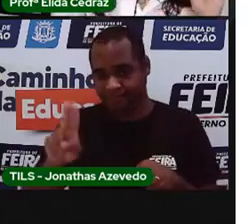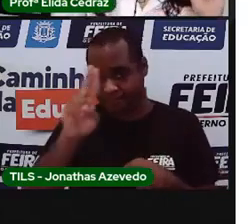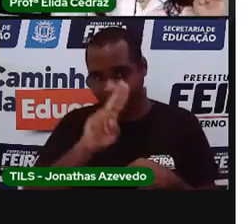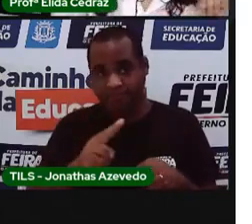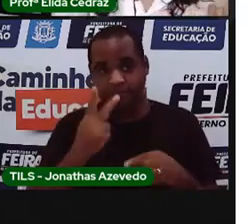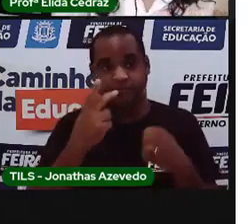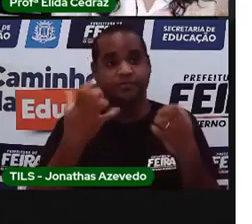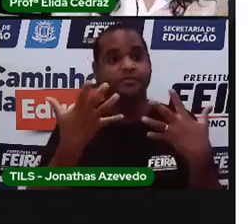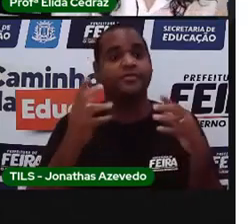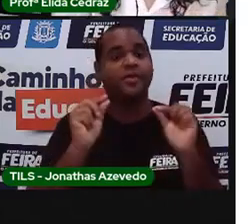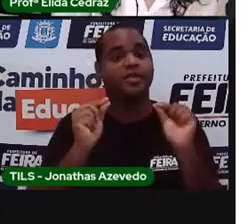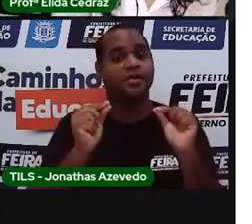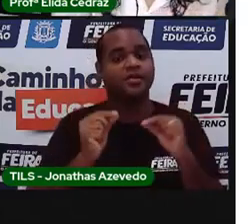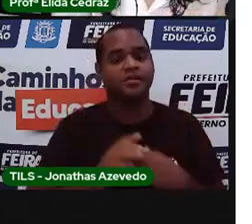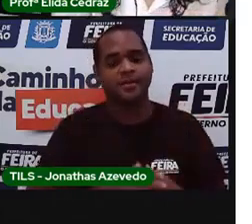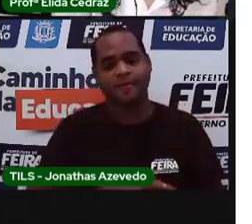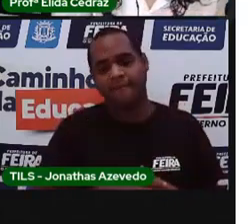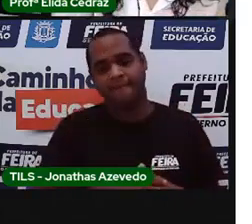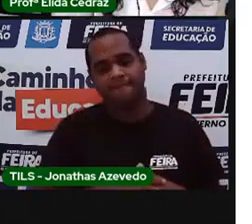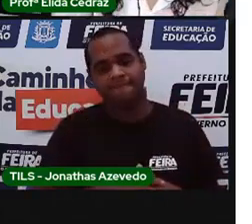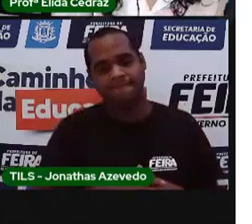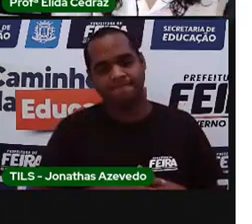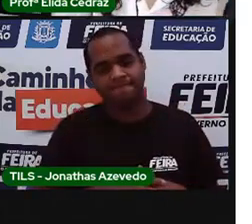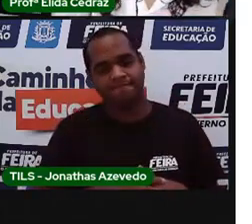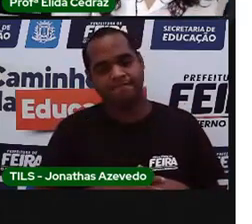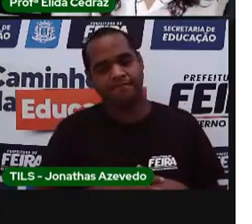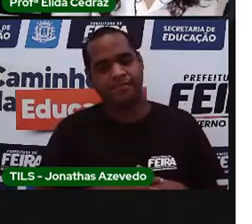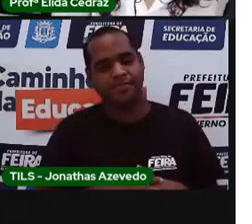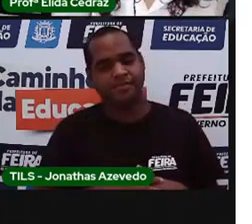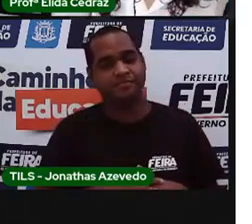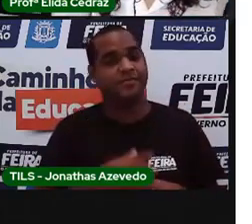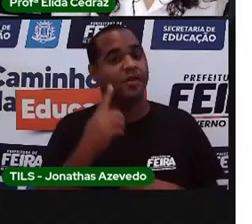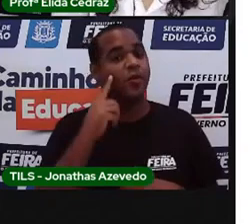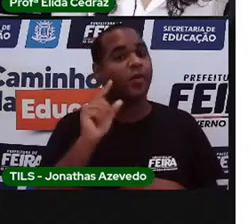essa. Vamos lá. O que é isso?